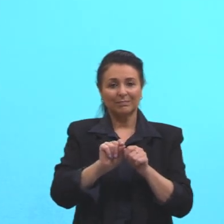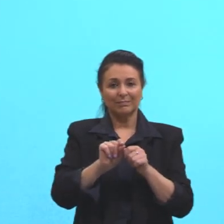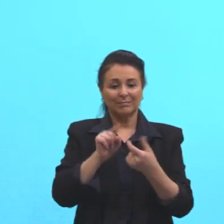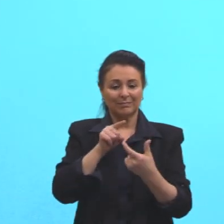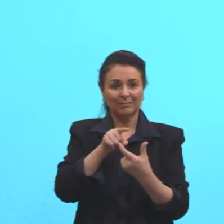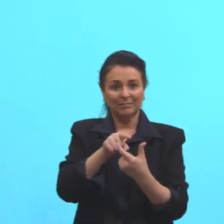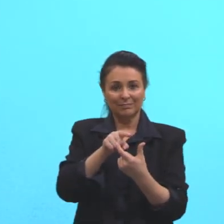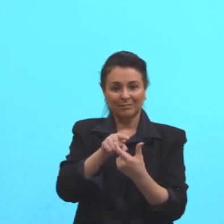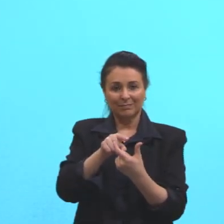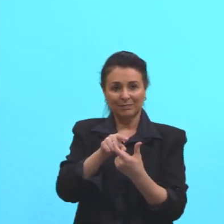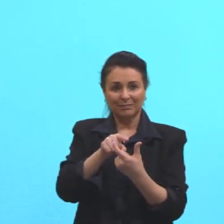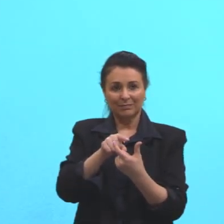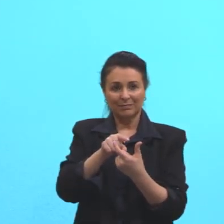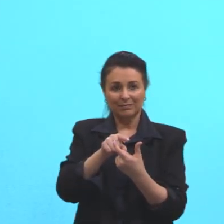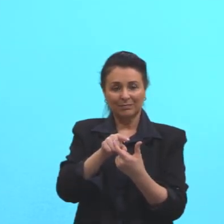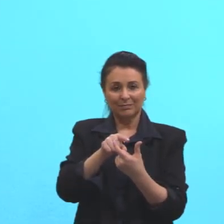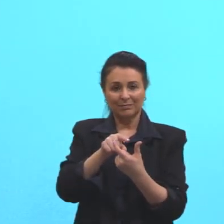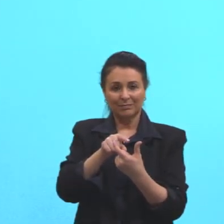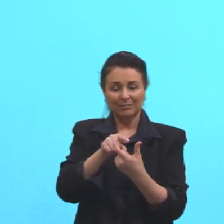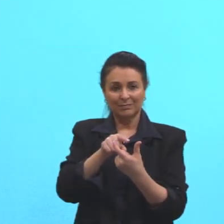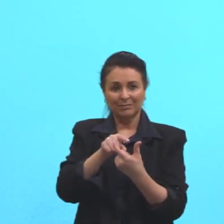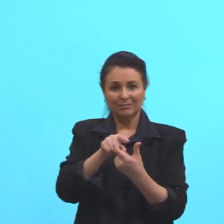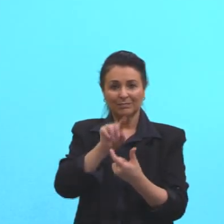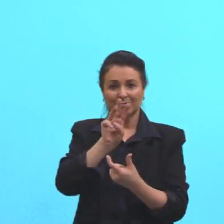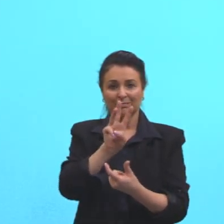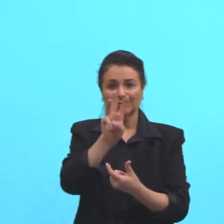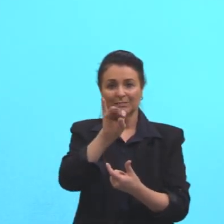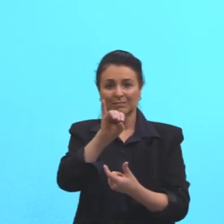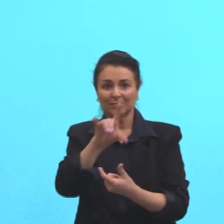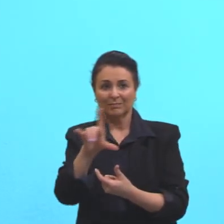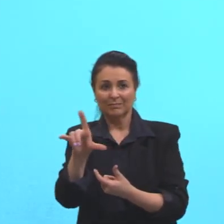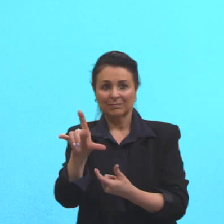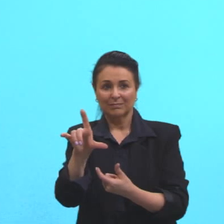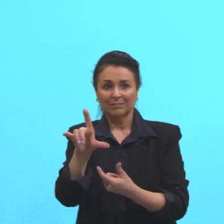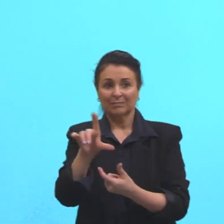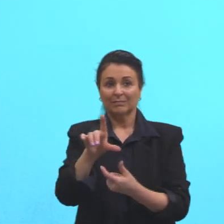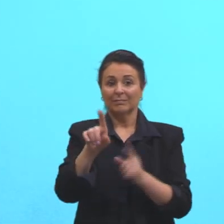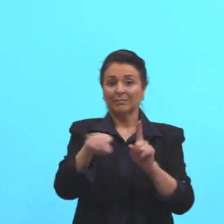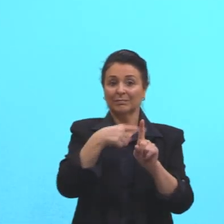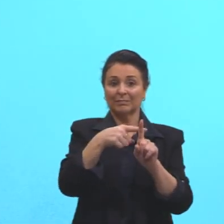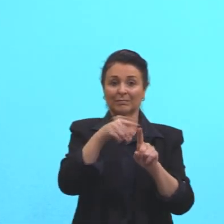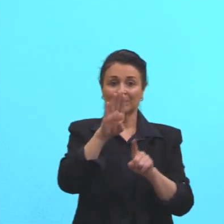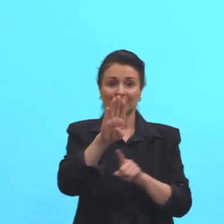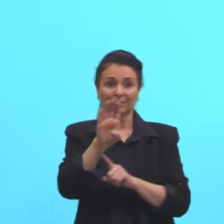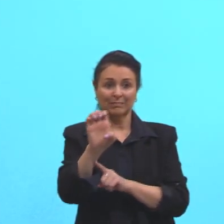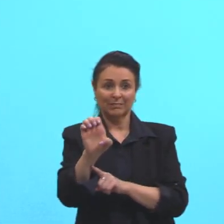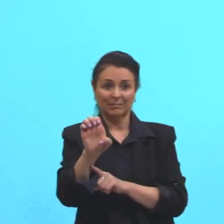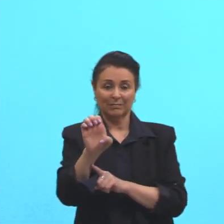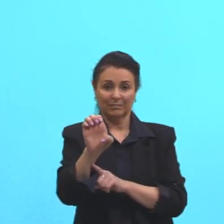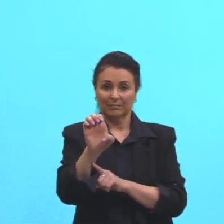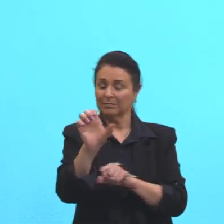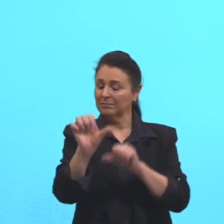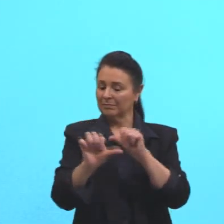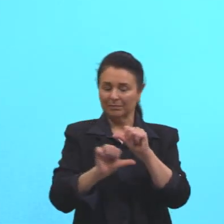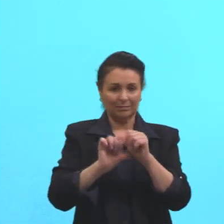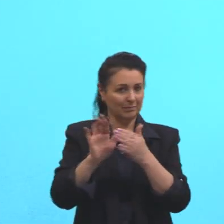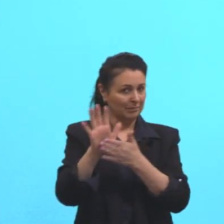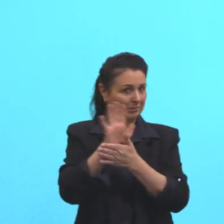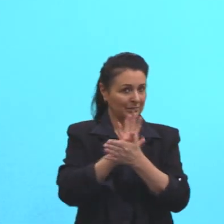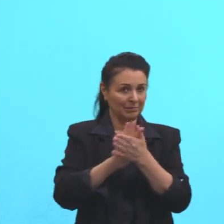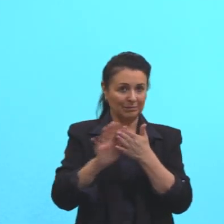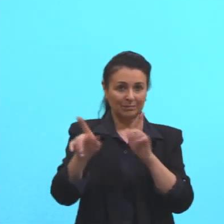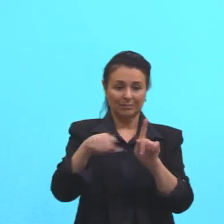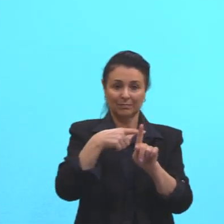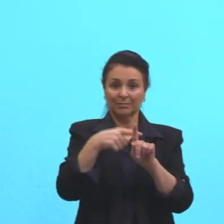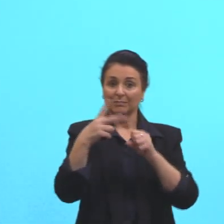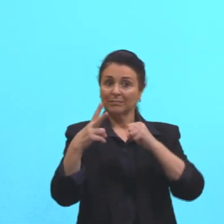colocar o will, o be, sem modificação, o